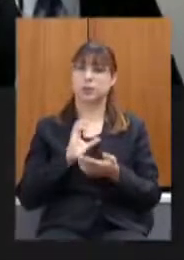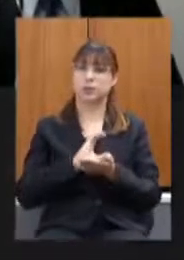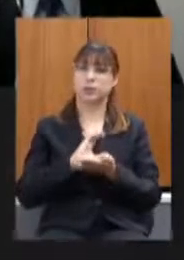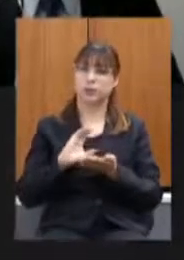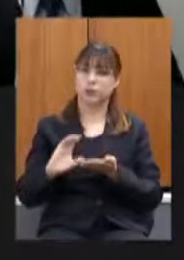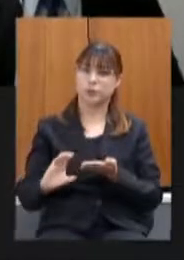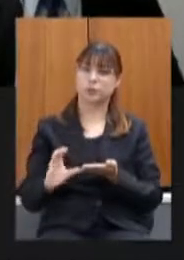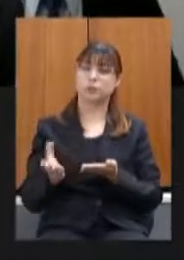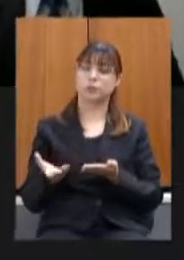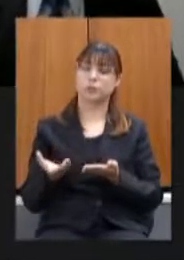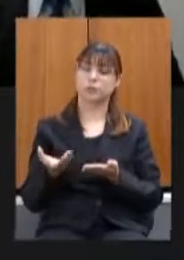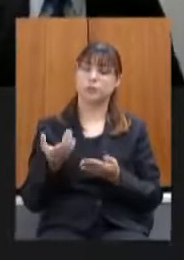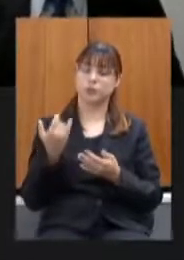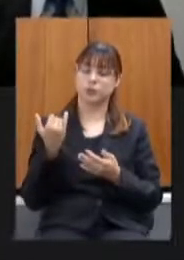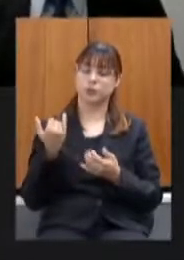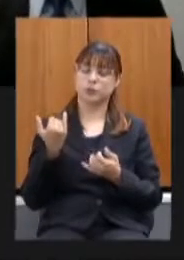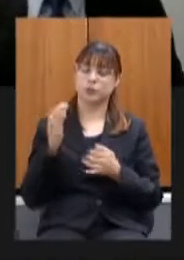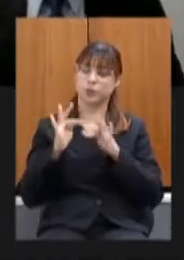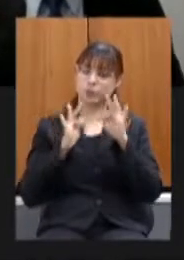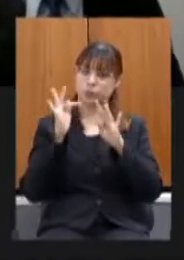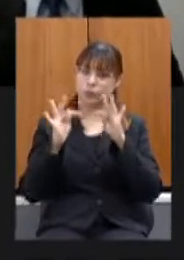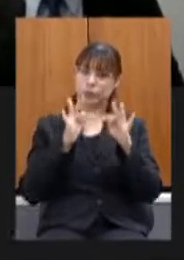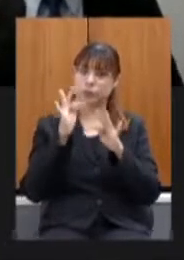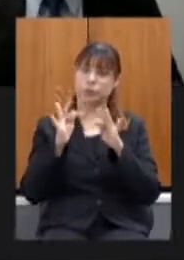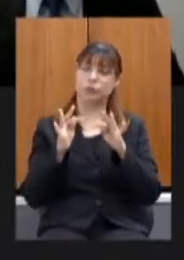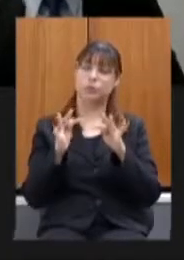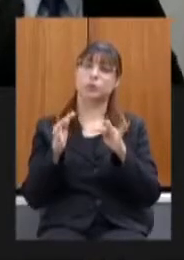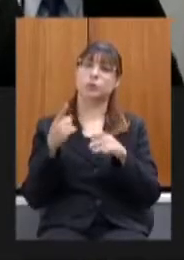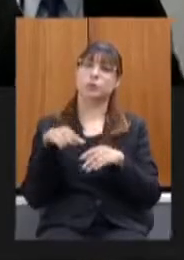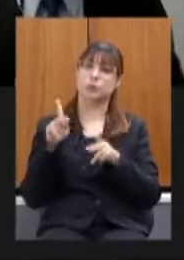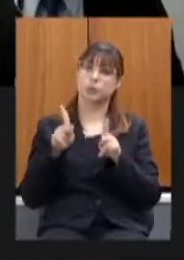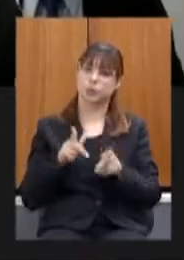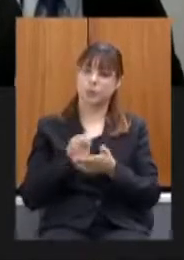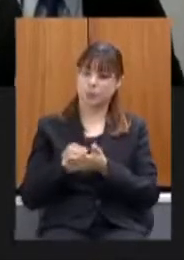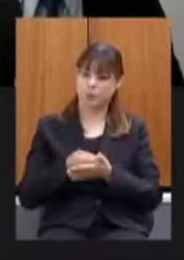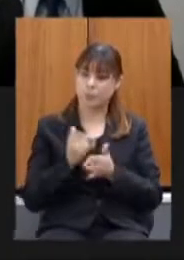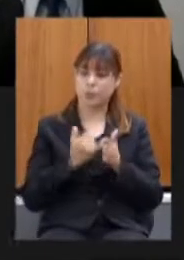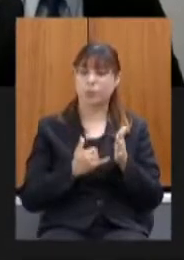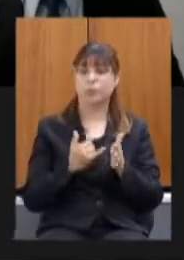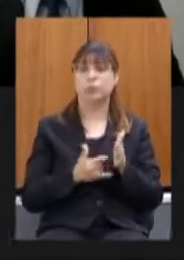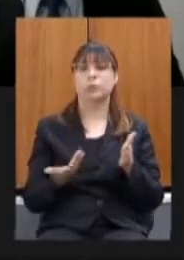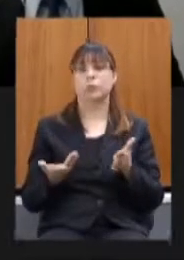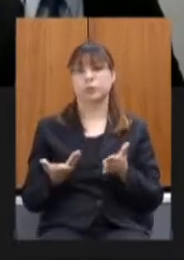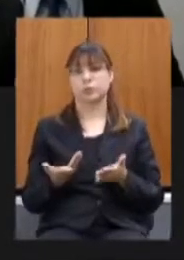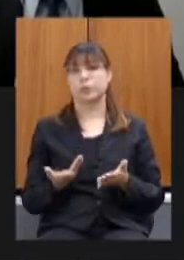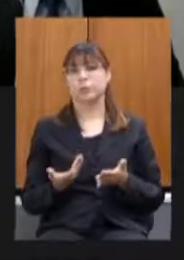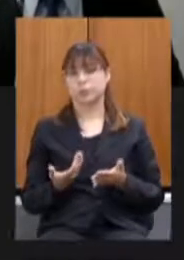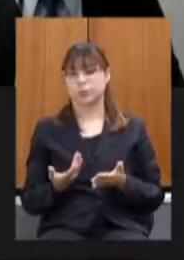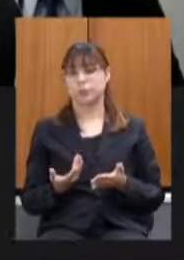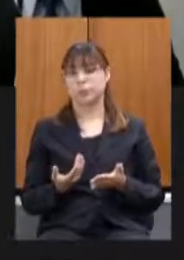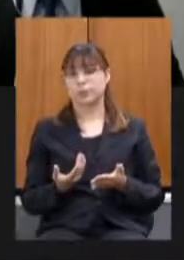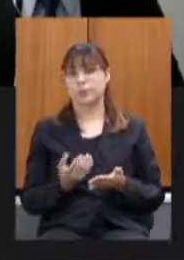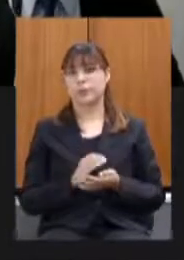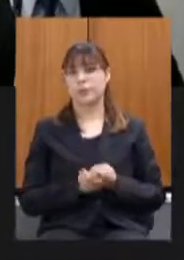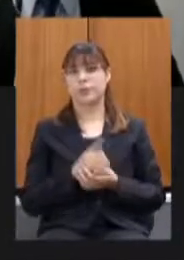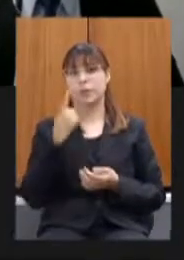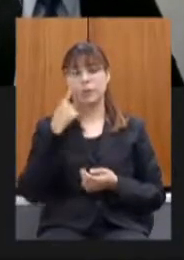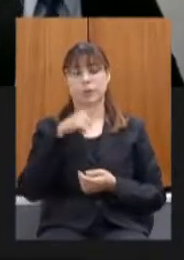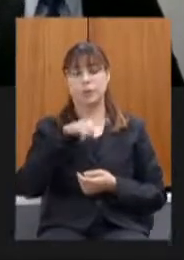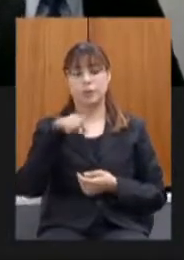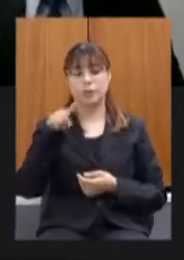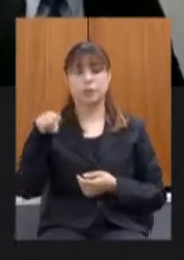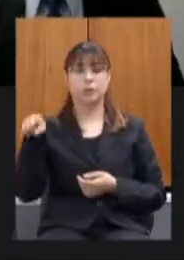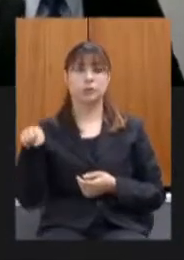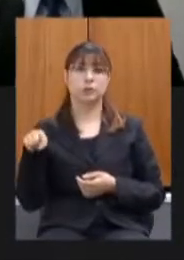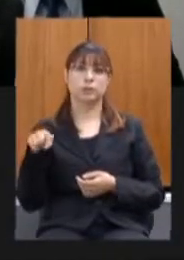tecnologia da informação para que eles conseguissem fazer isso a gente vai ter um quadro aqui mostrando aí a variação que houve